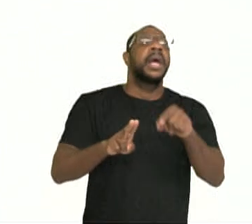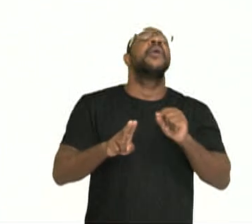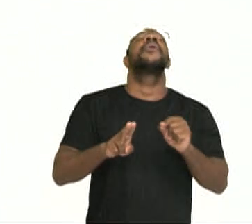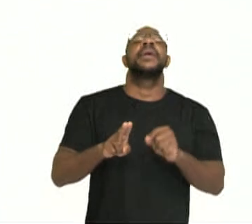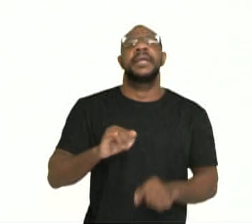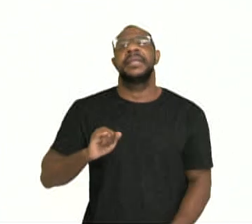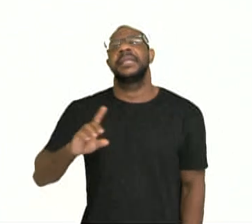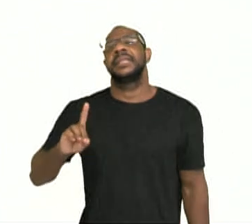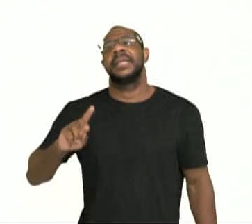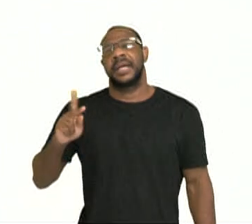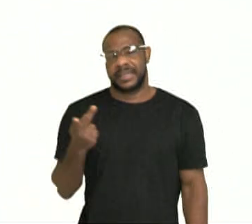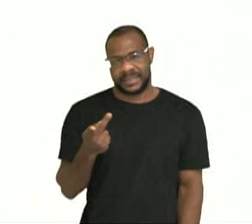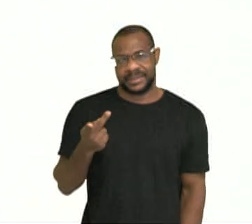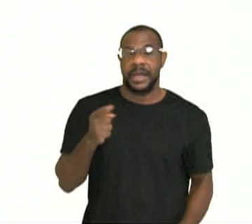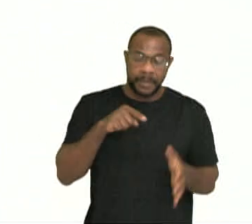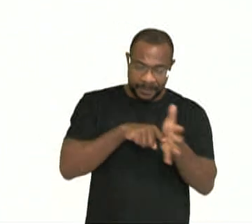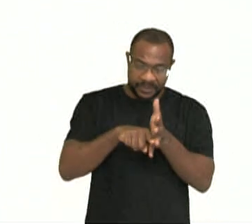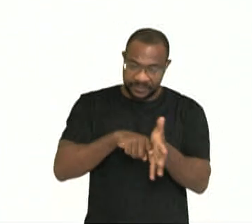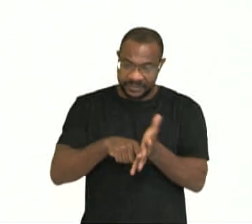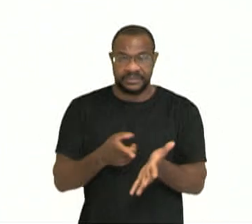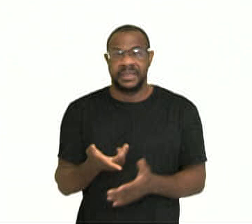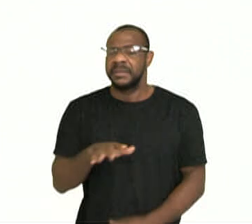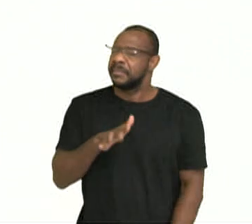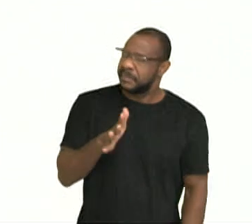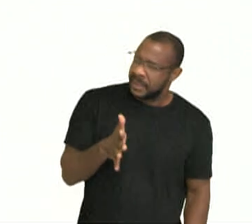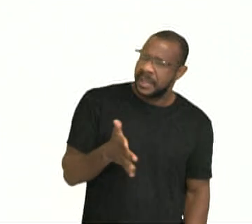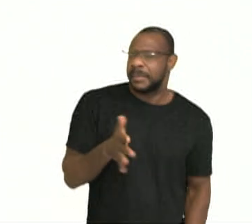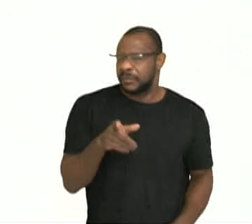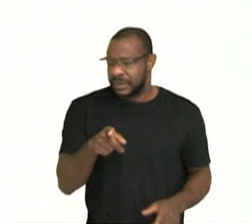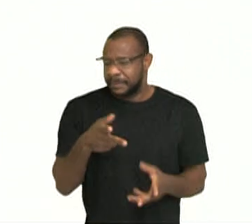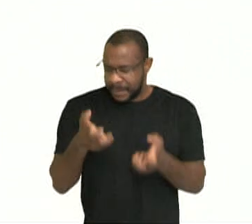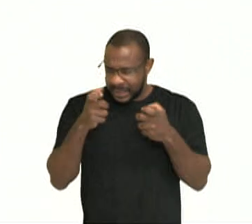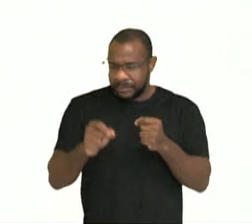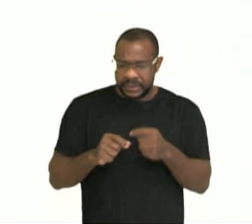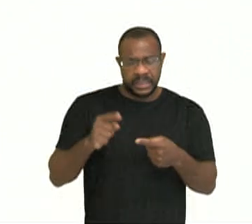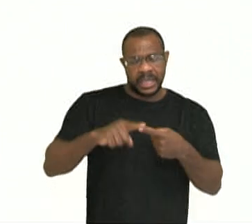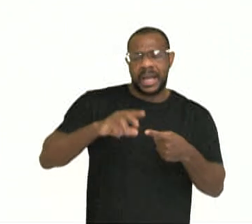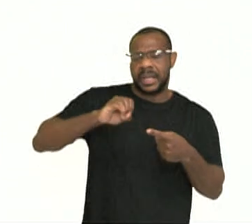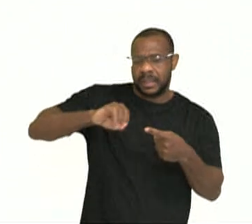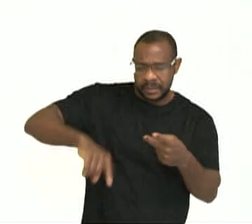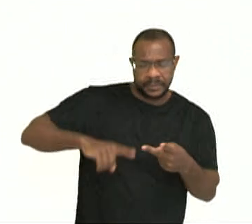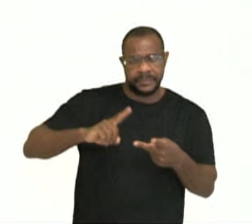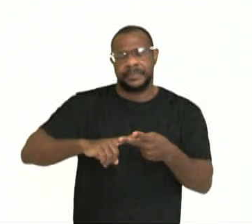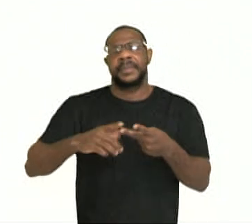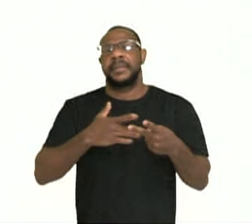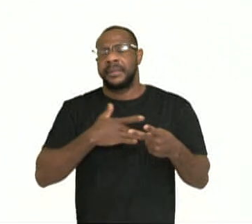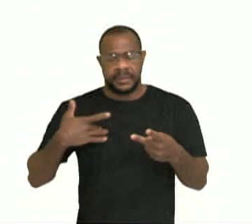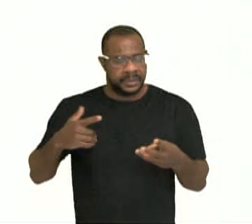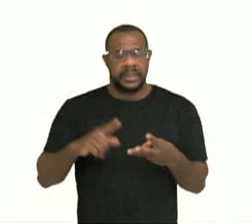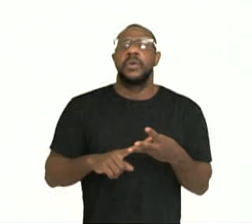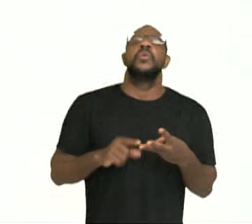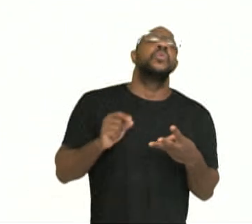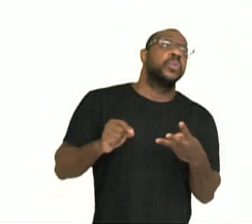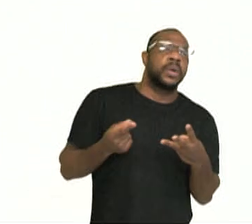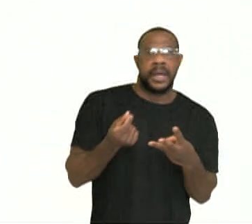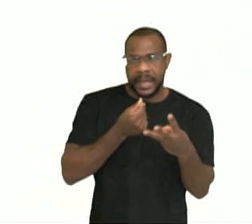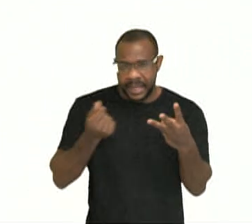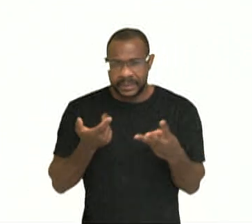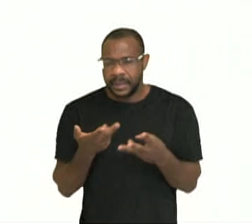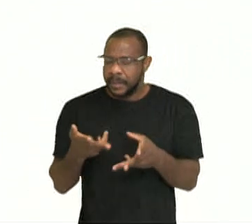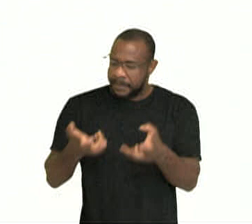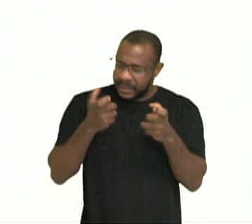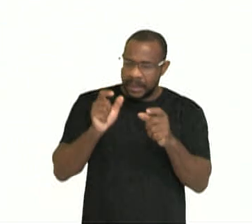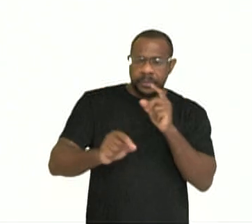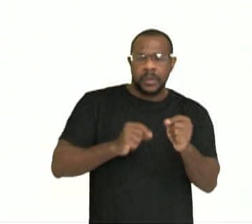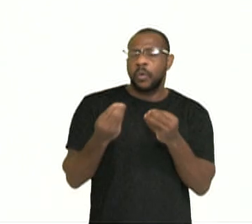é o IDH, onde você tem uma média de saúde, educação e renda e essa perspectiva dá uma noção média de